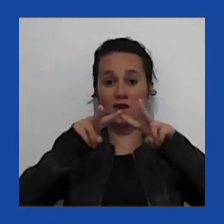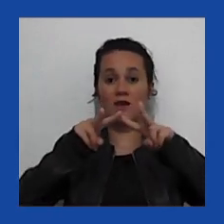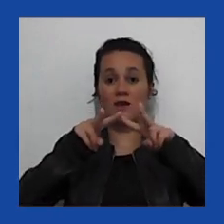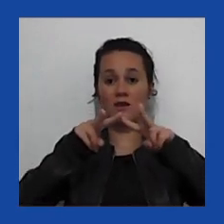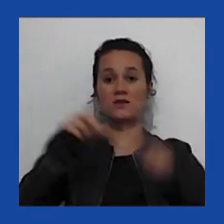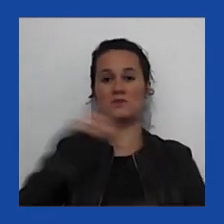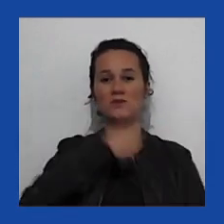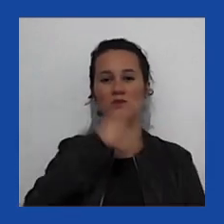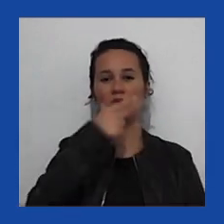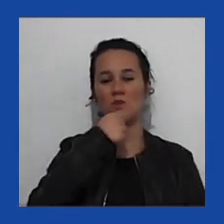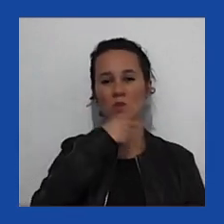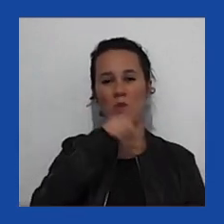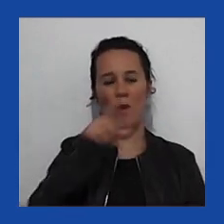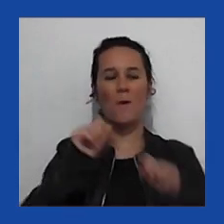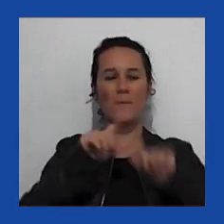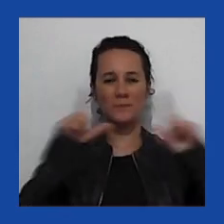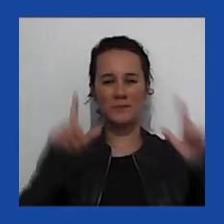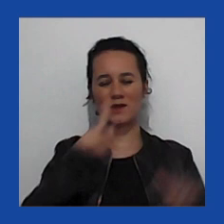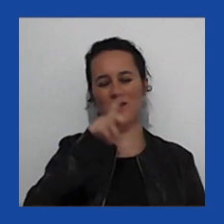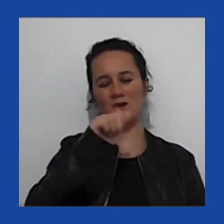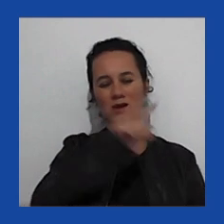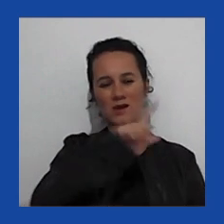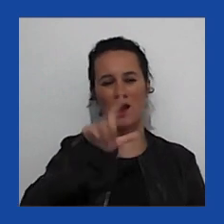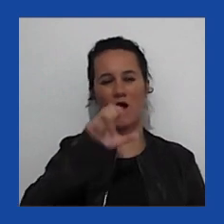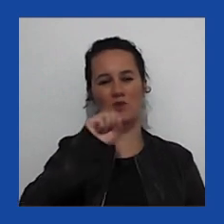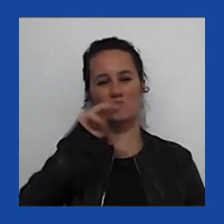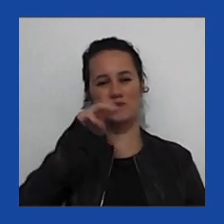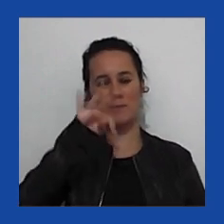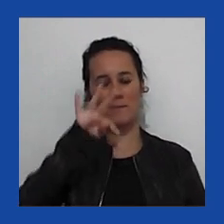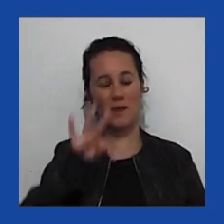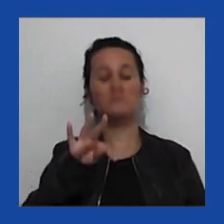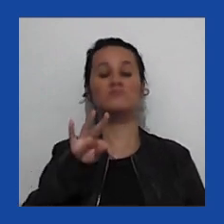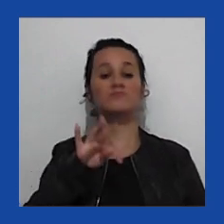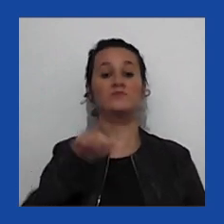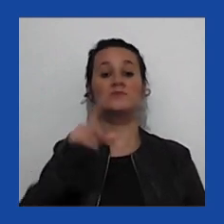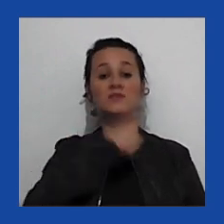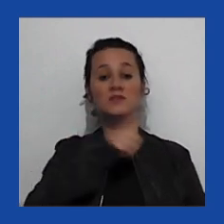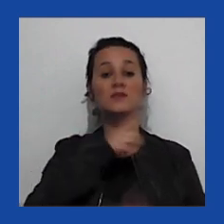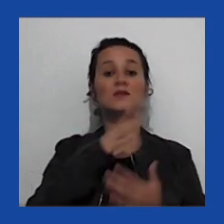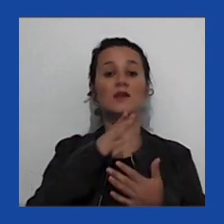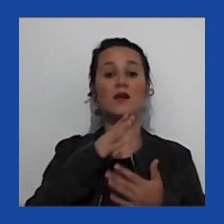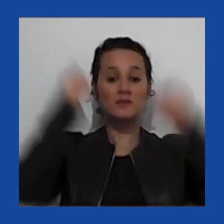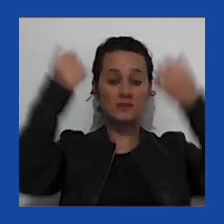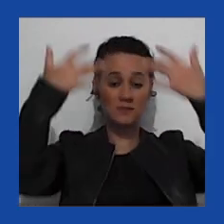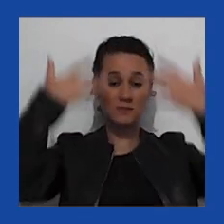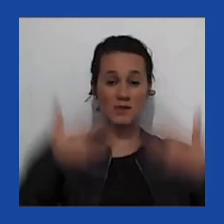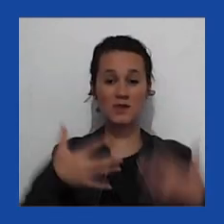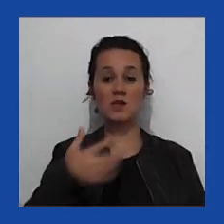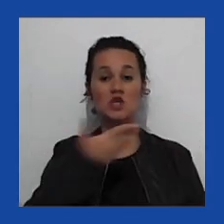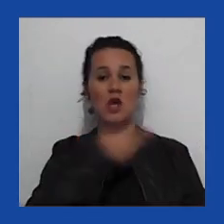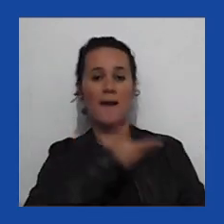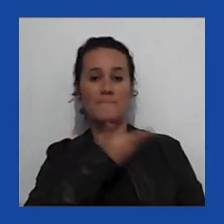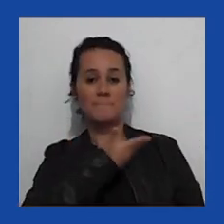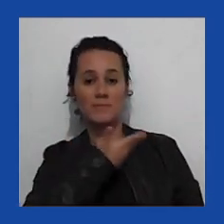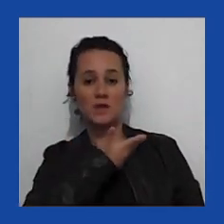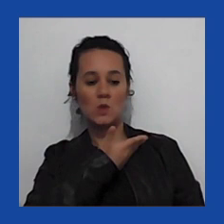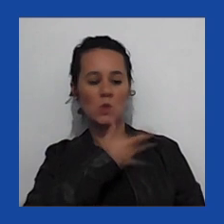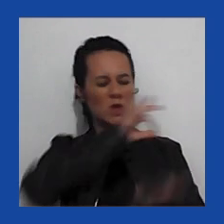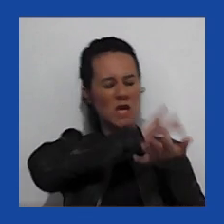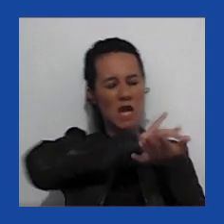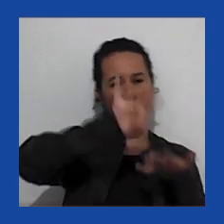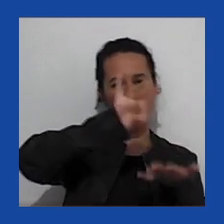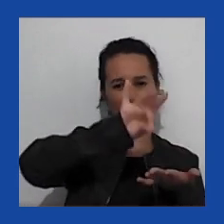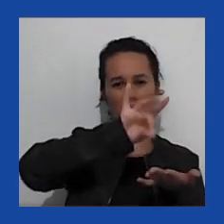político Carl Schmitt, que dividiu a política entre amigos e inimigos.